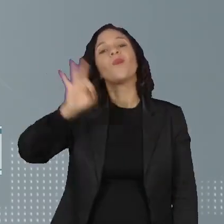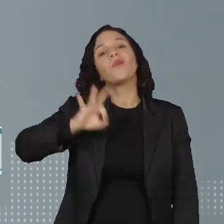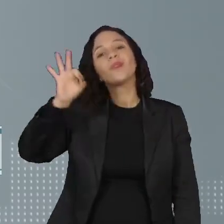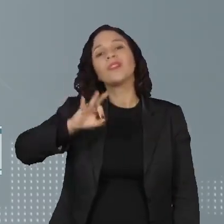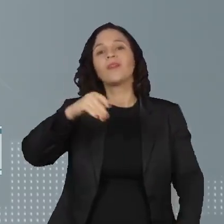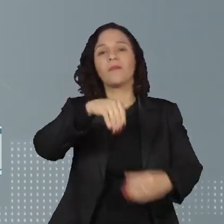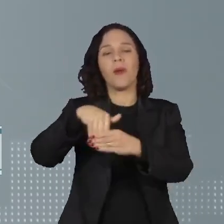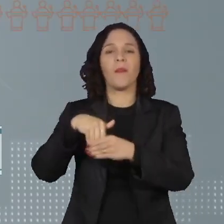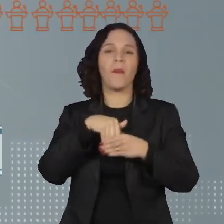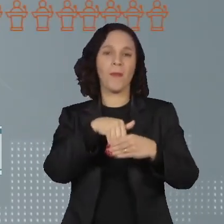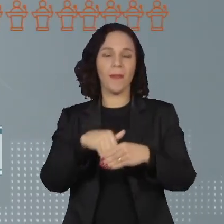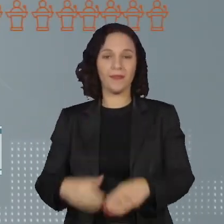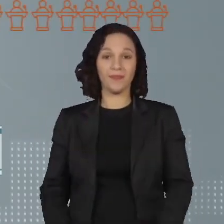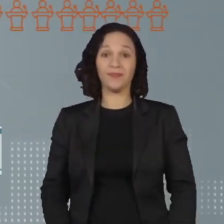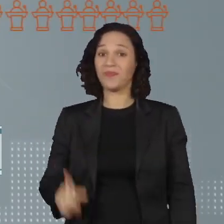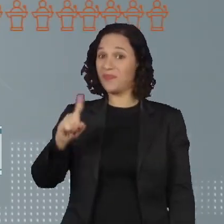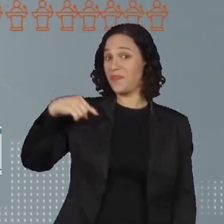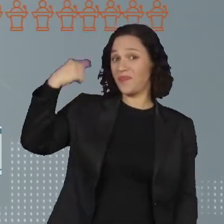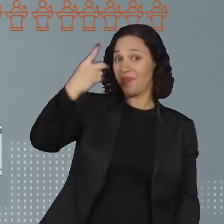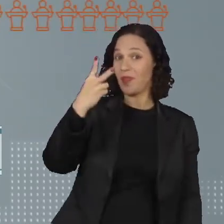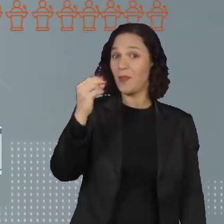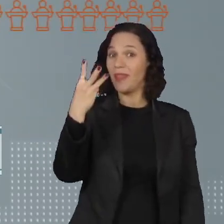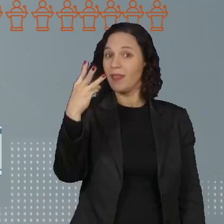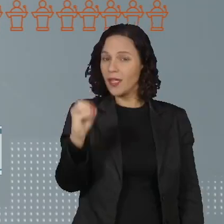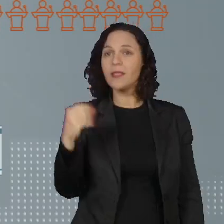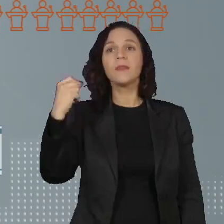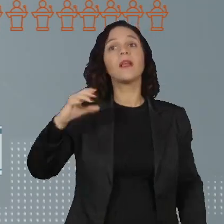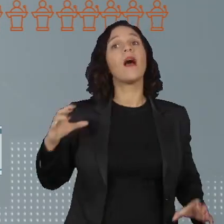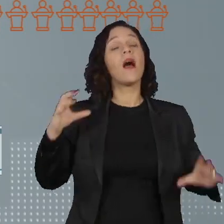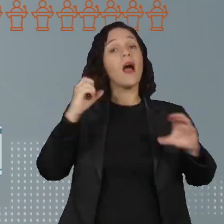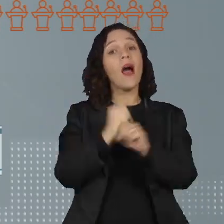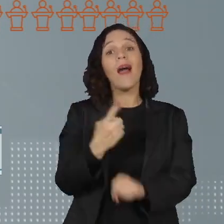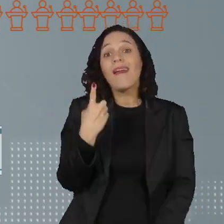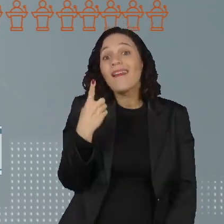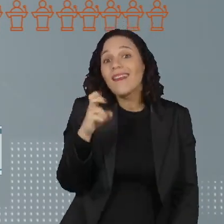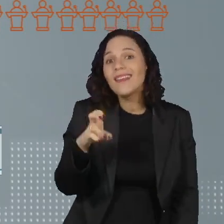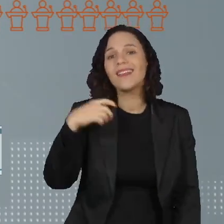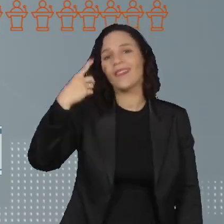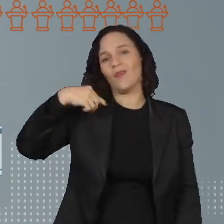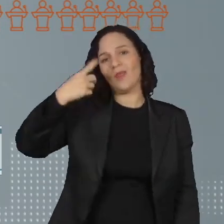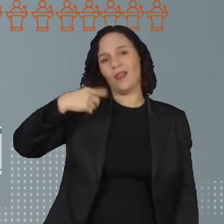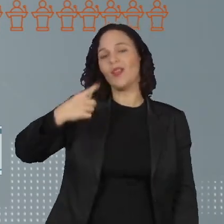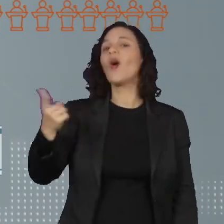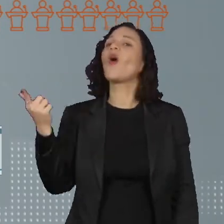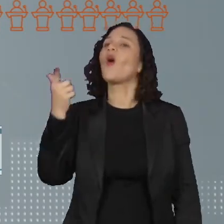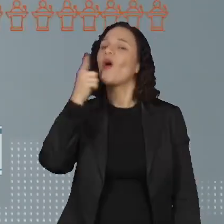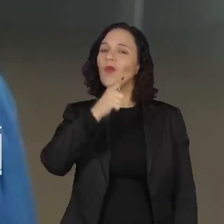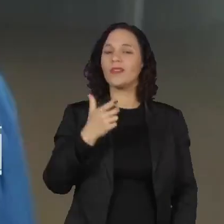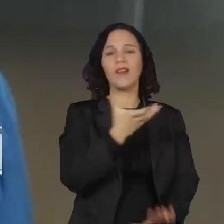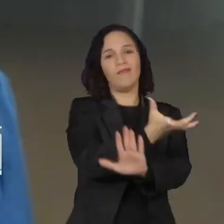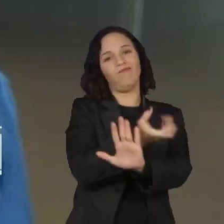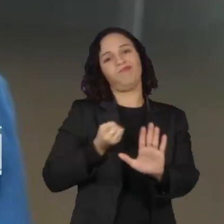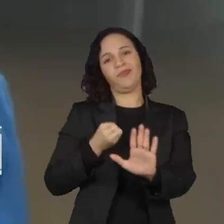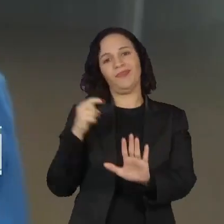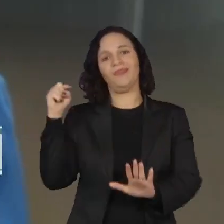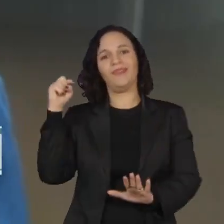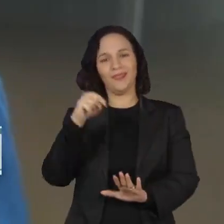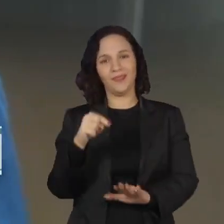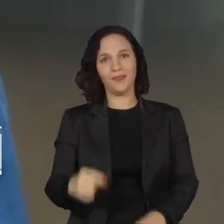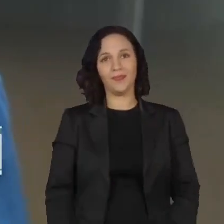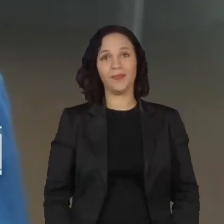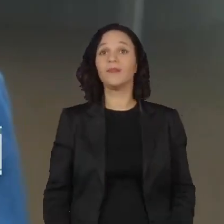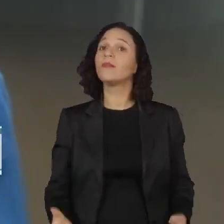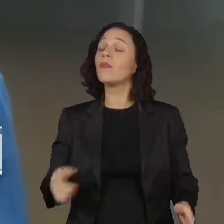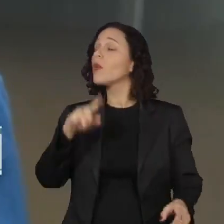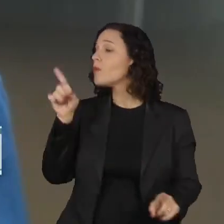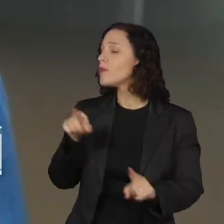válidos. Em 2030, será necessário eleger 15 parlamentares para acessar o fundão. O que a gente quer é